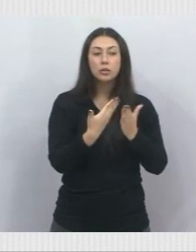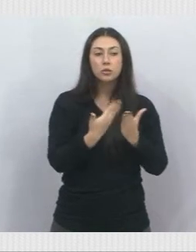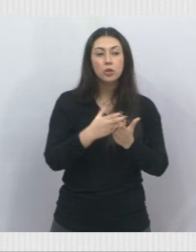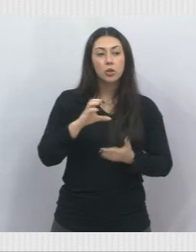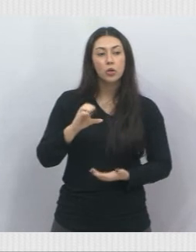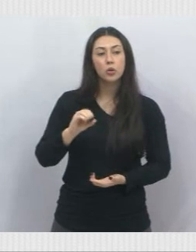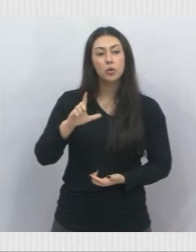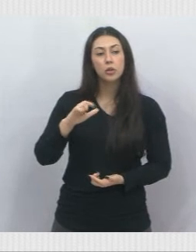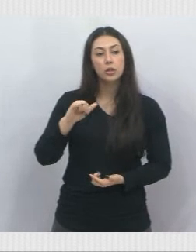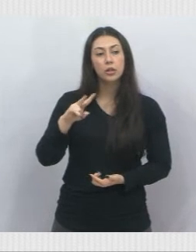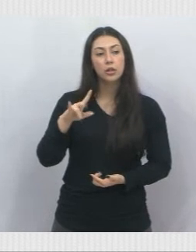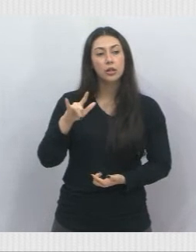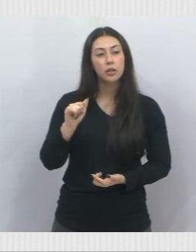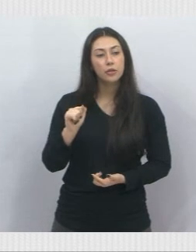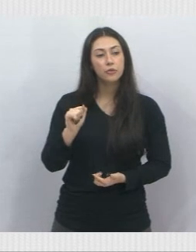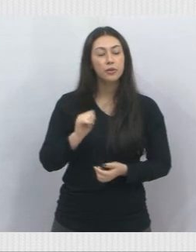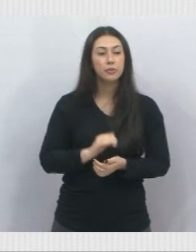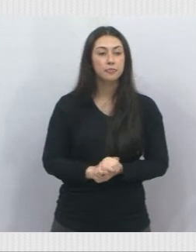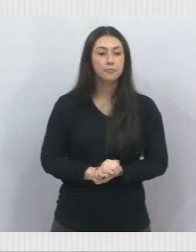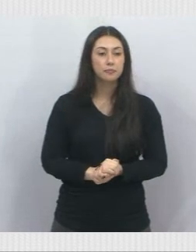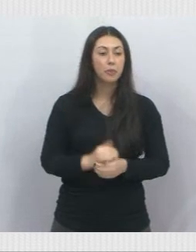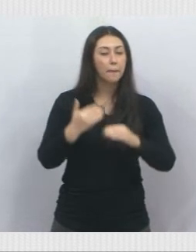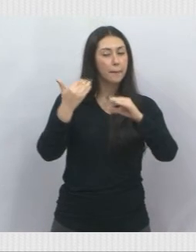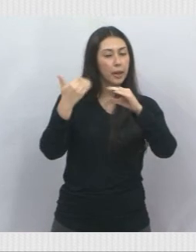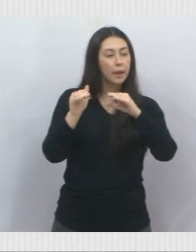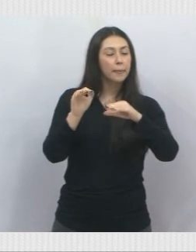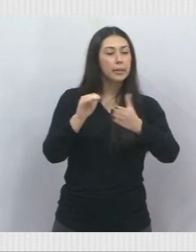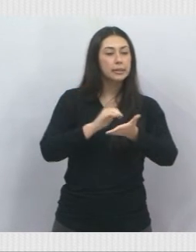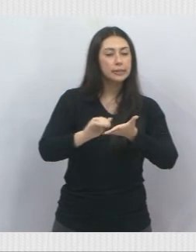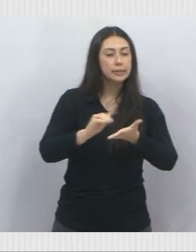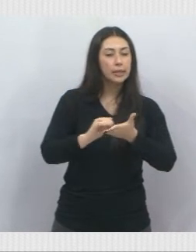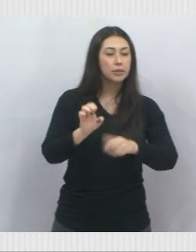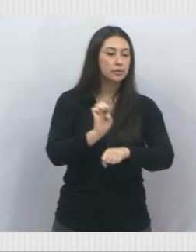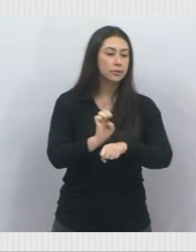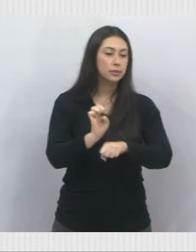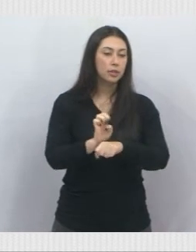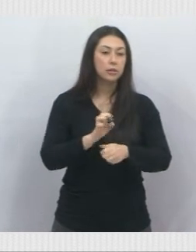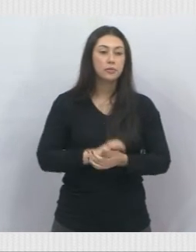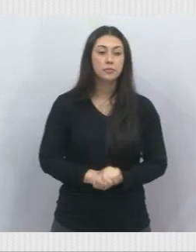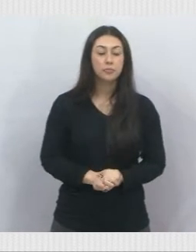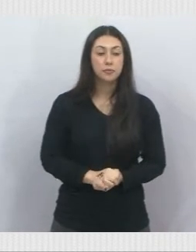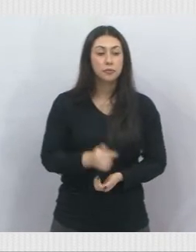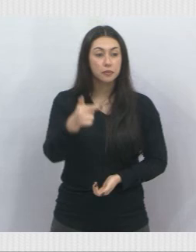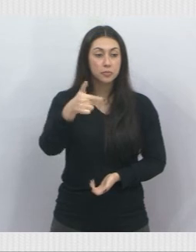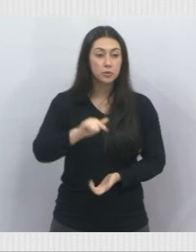para a Secretaria do Estado. Manutenção, que está o ridículo lá. Próximo.